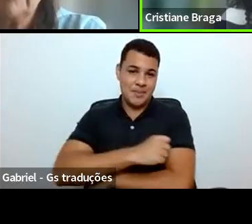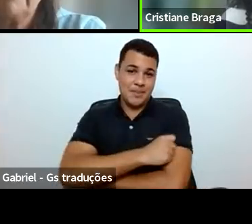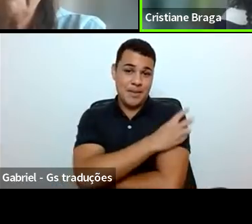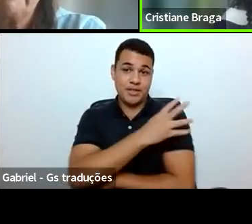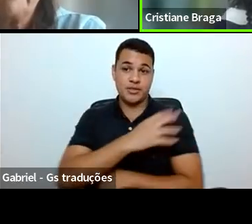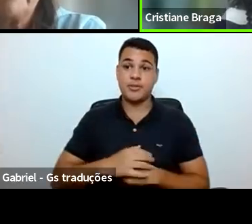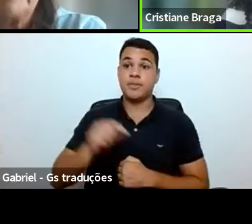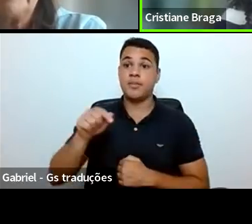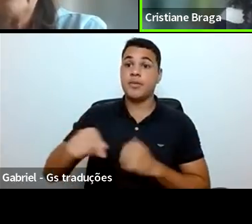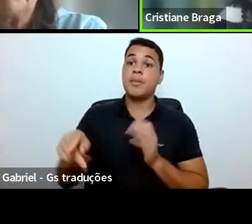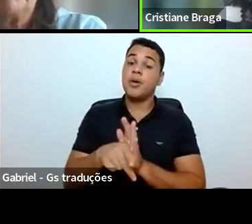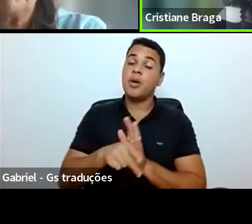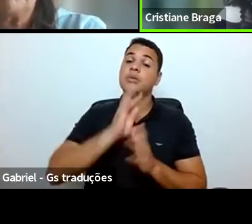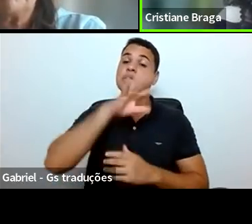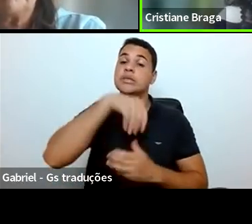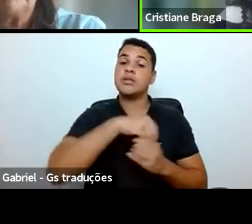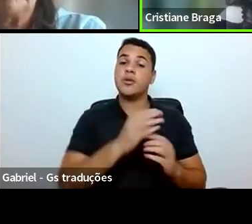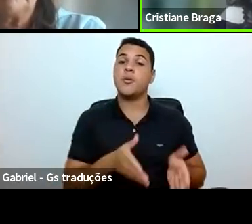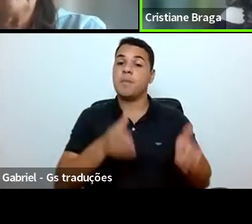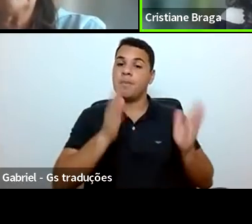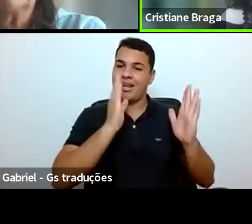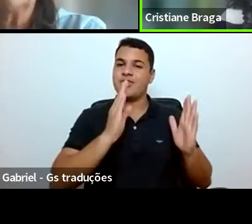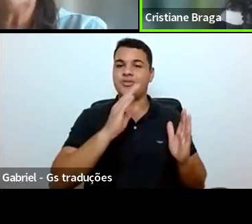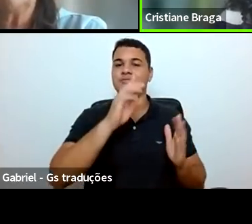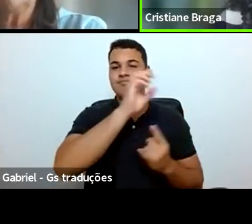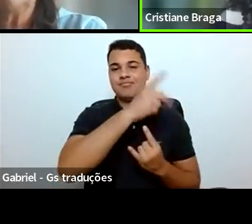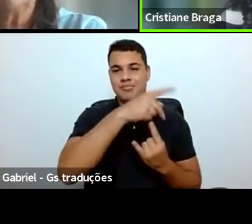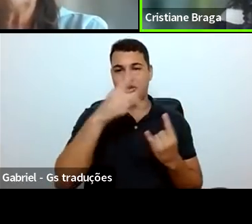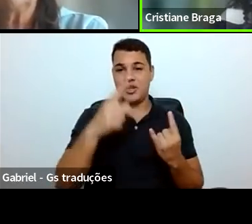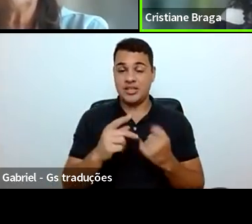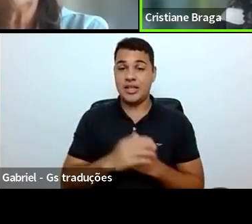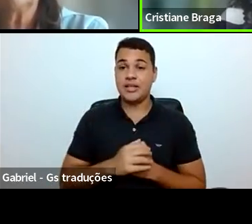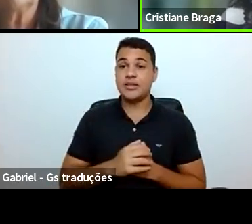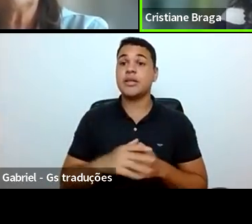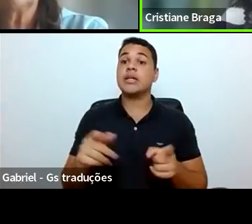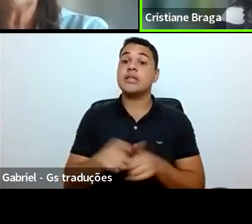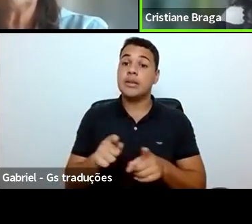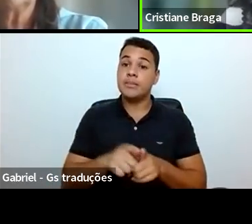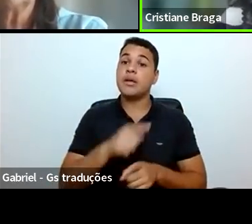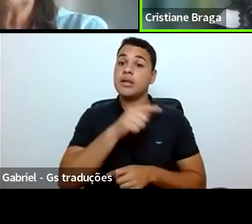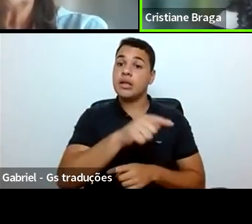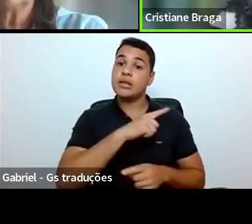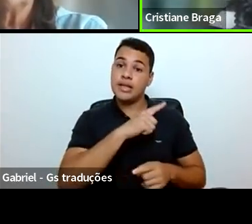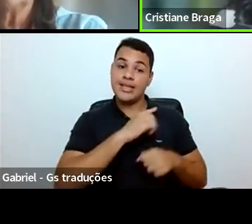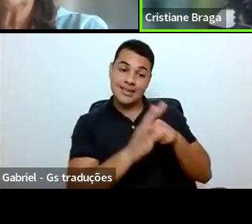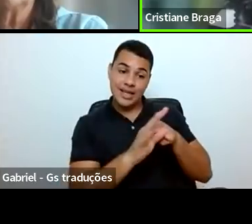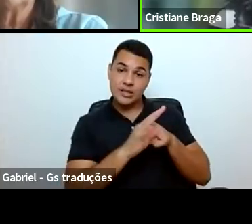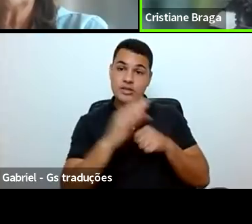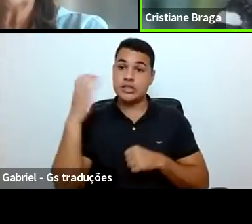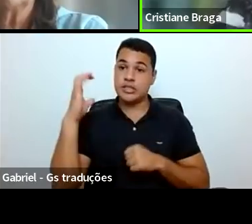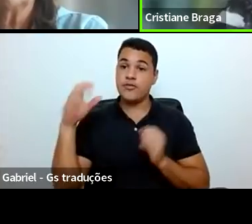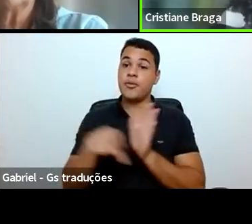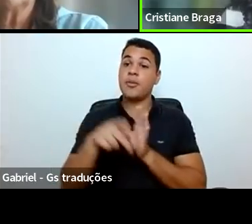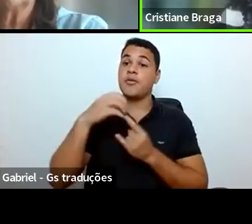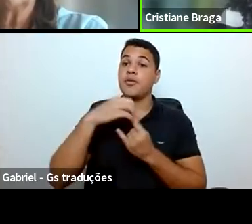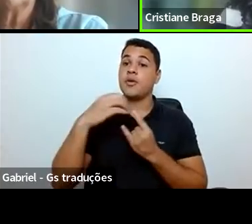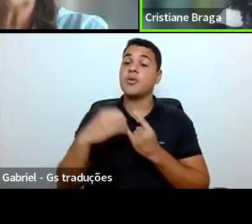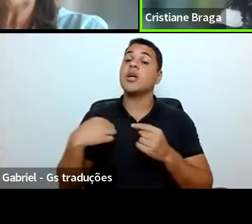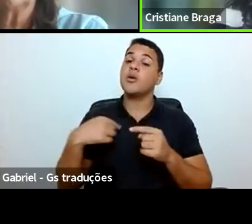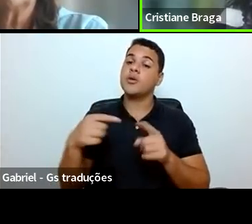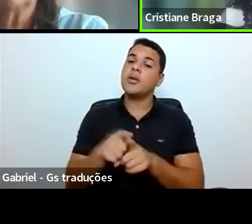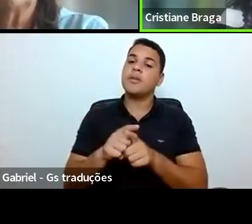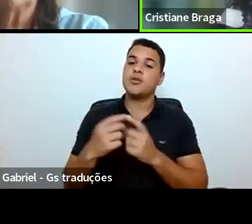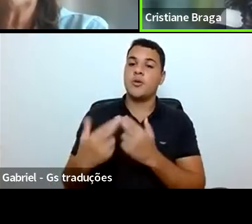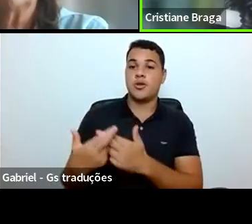da Escola Politécnica de Saúde Joaquim Venâncio, uma das unidades técnicas e científicas da Fiocruz. Coordeno também o Programa